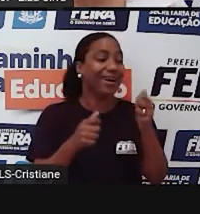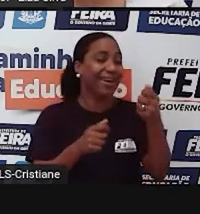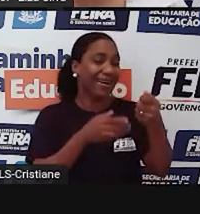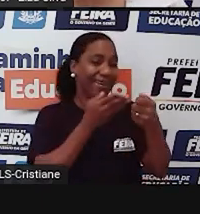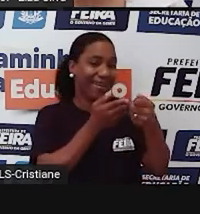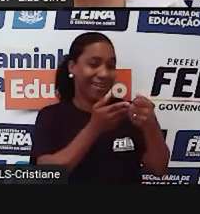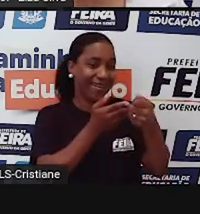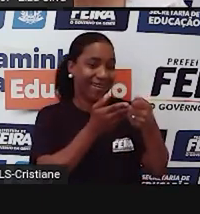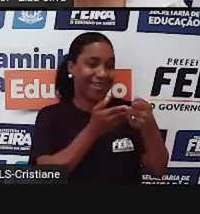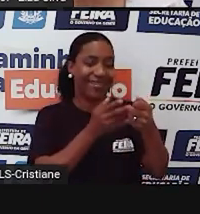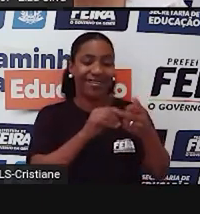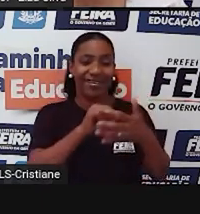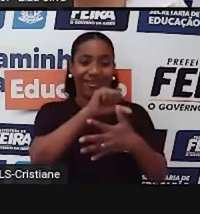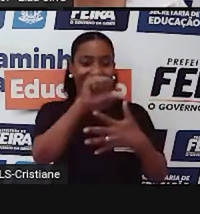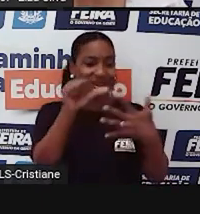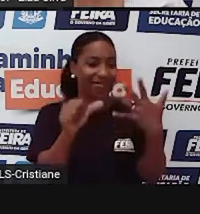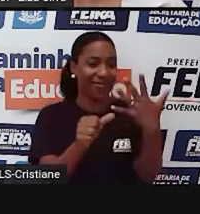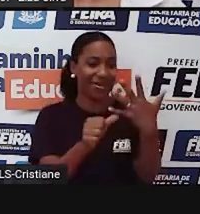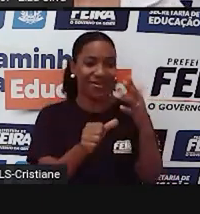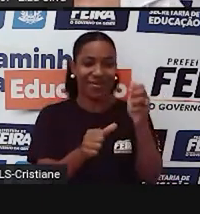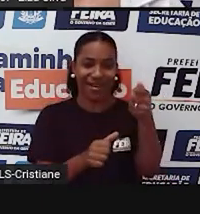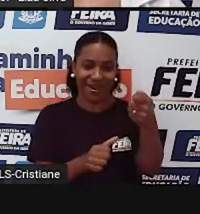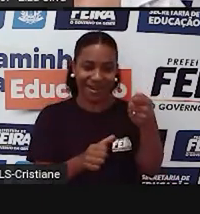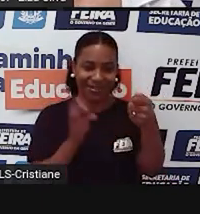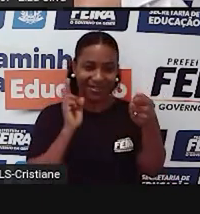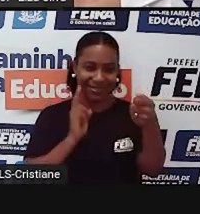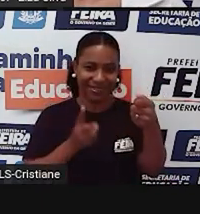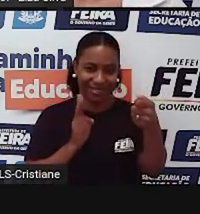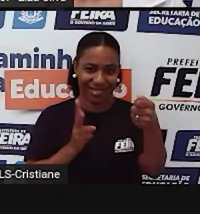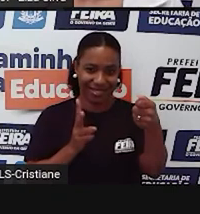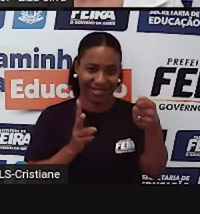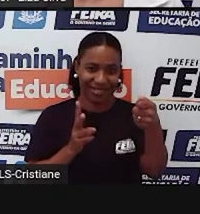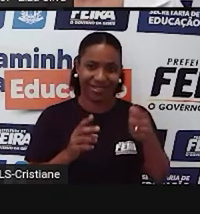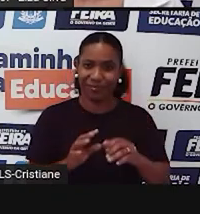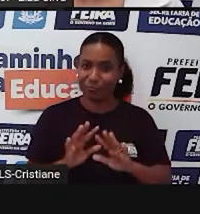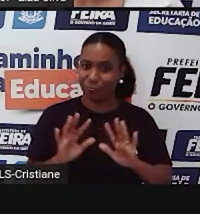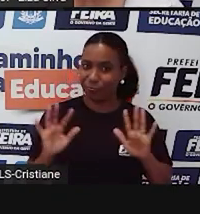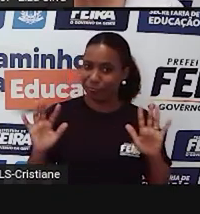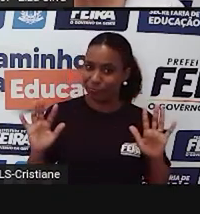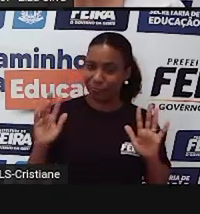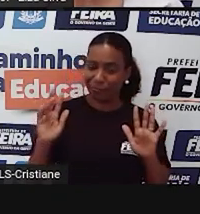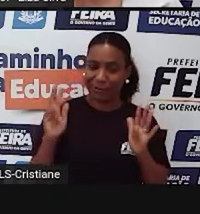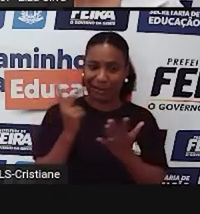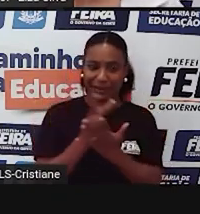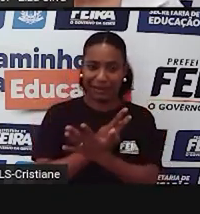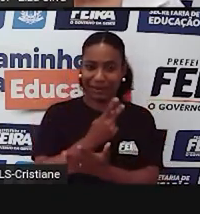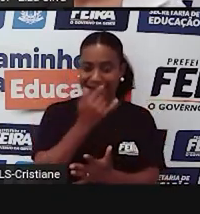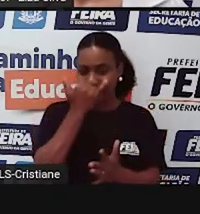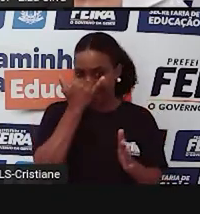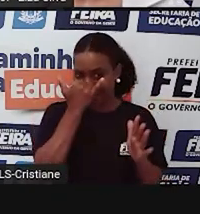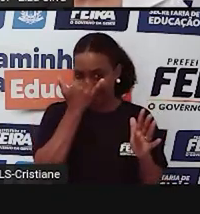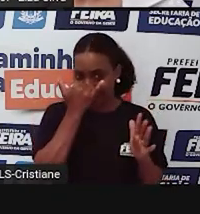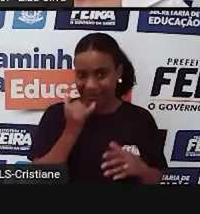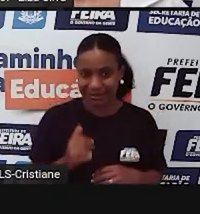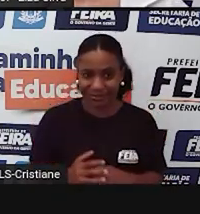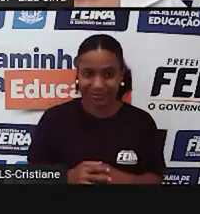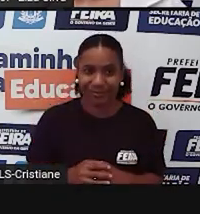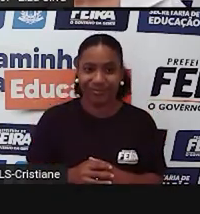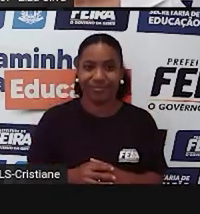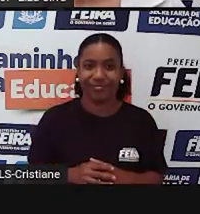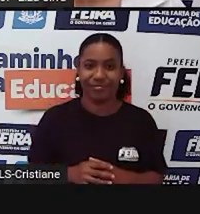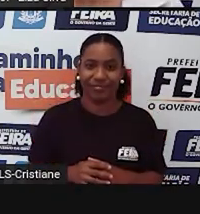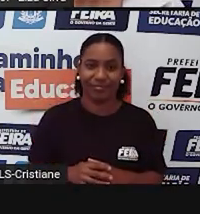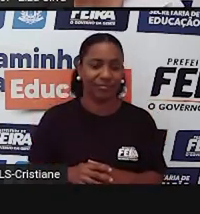a vogal E. Então, vamos tentar? Ih, já comecei errado. Então, este